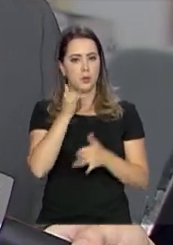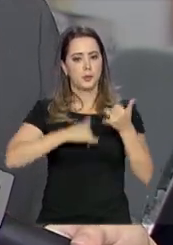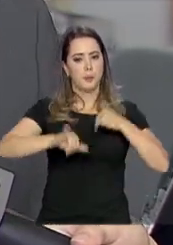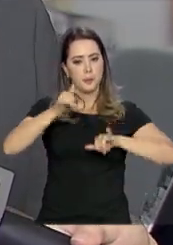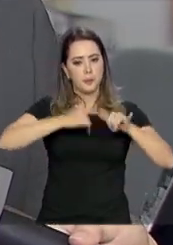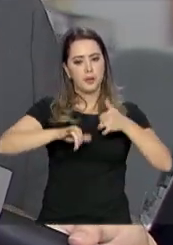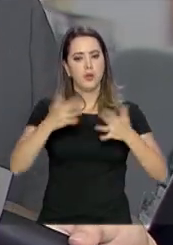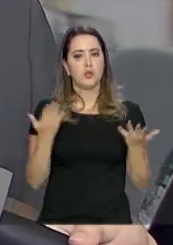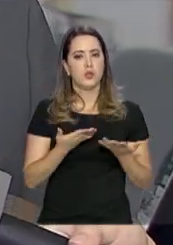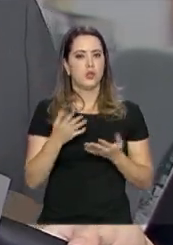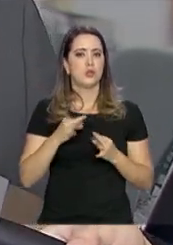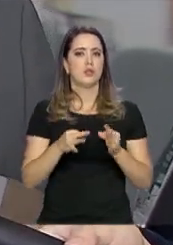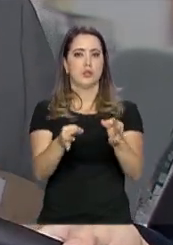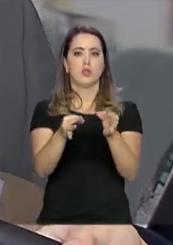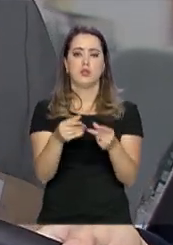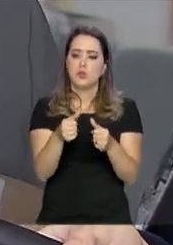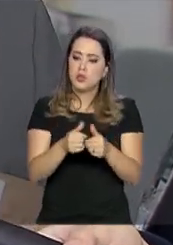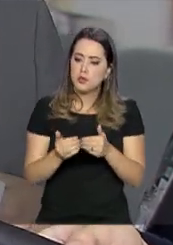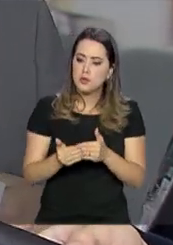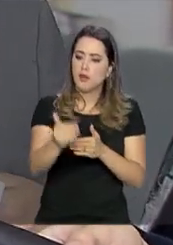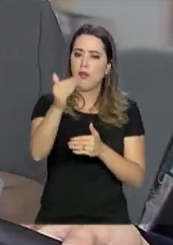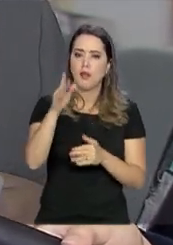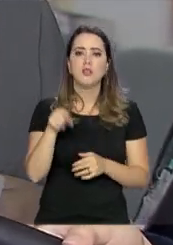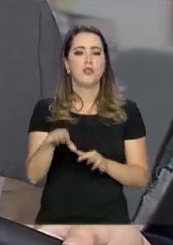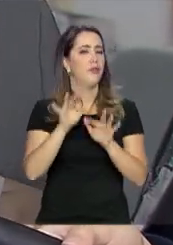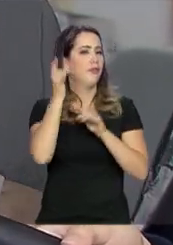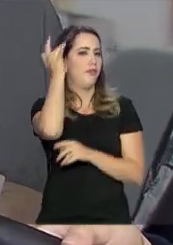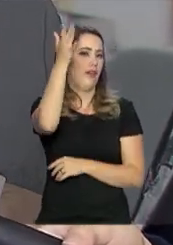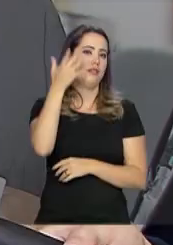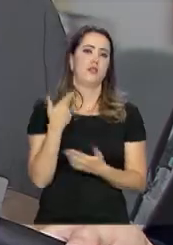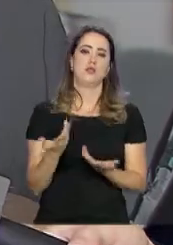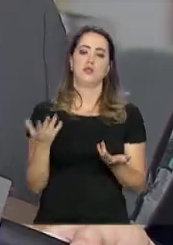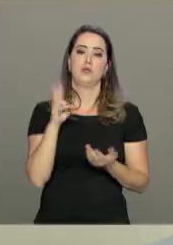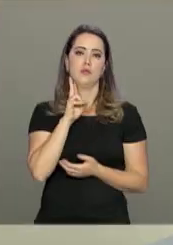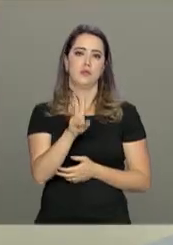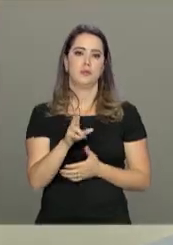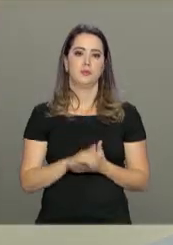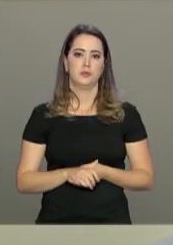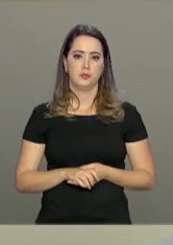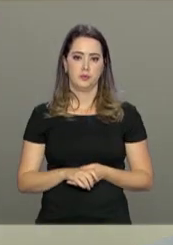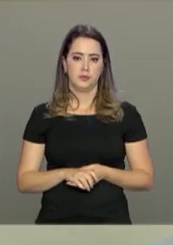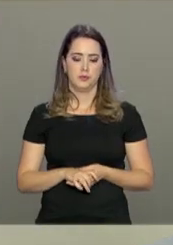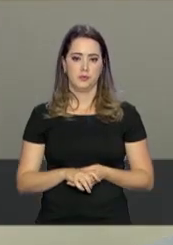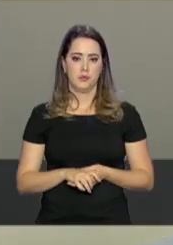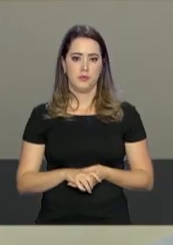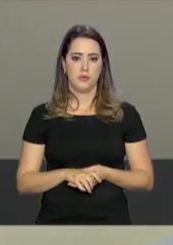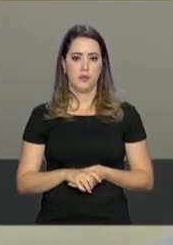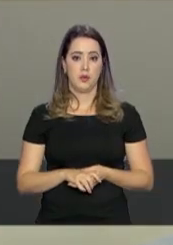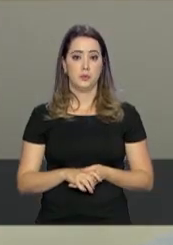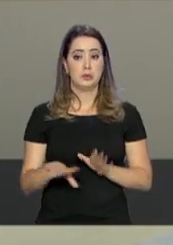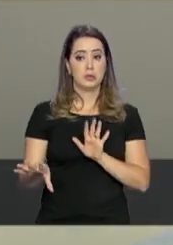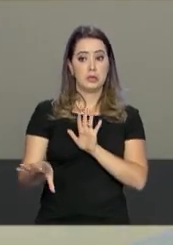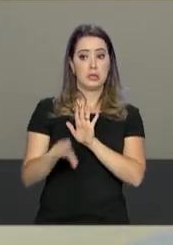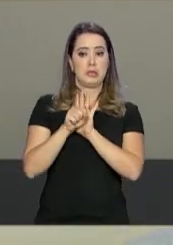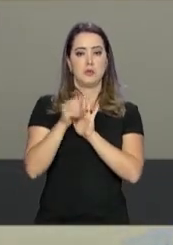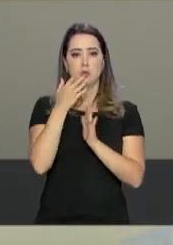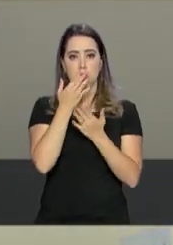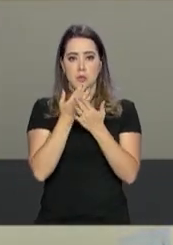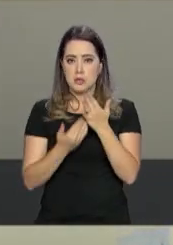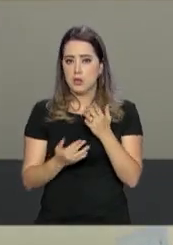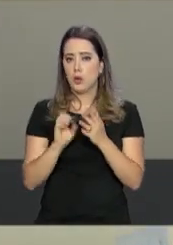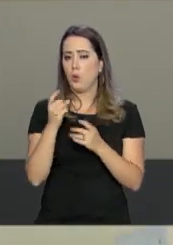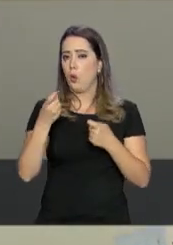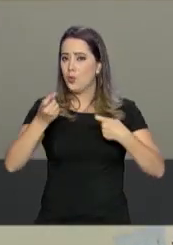a tecnologia que veio para ficar e que facilita muito esse tipo de plano. Transmitido por sangue contaminado ou sexo